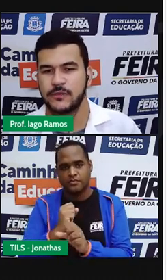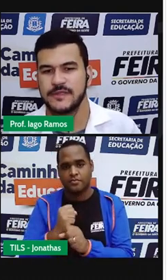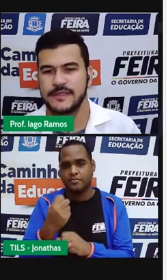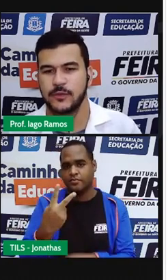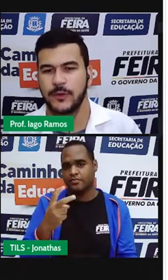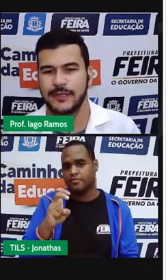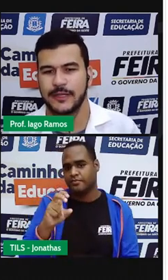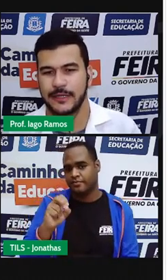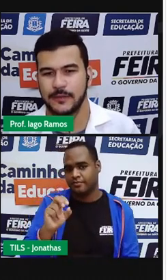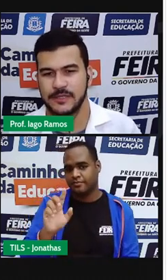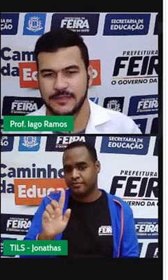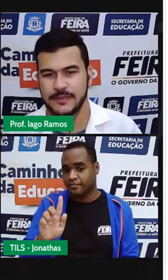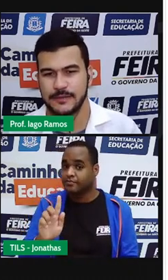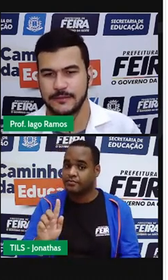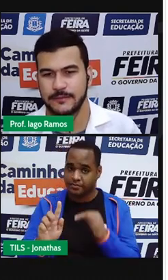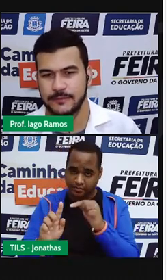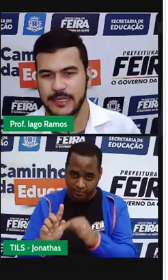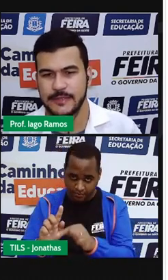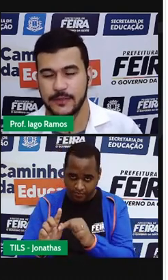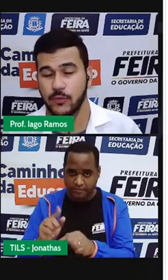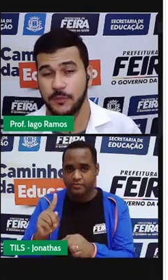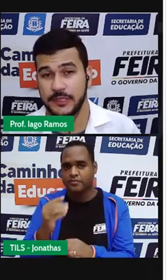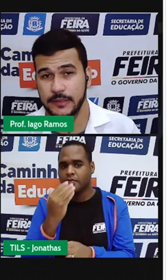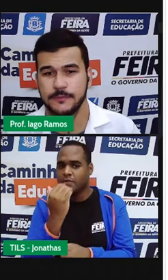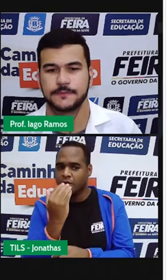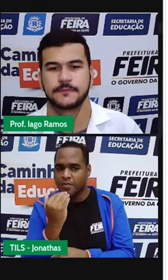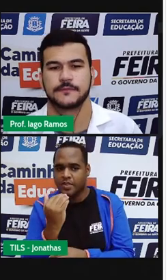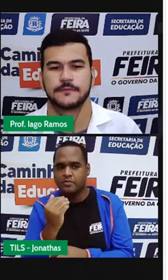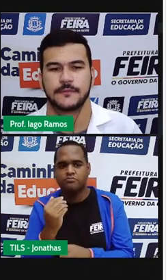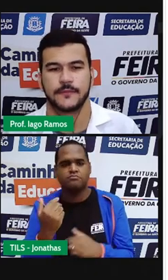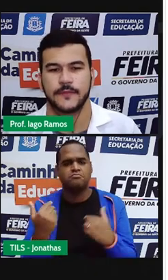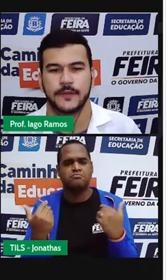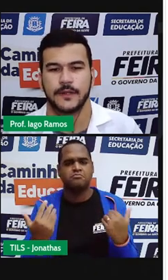250 gramas dessa comida,